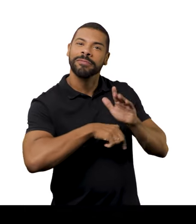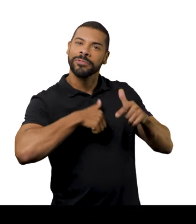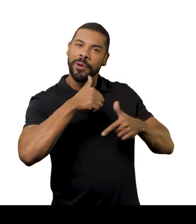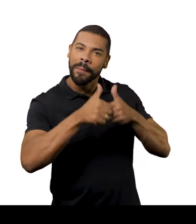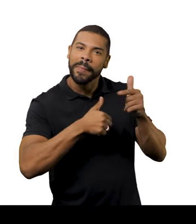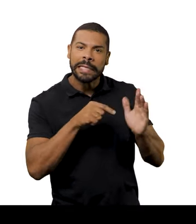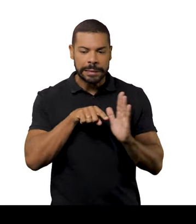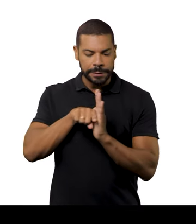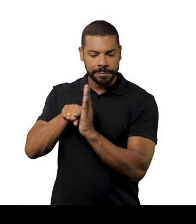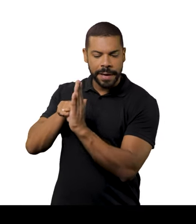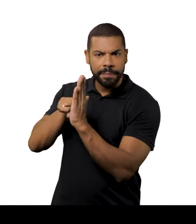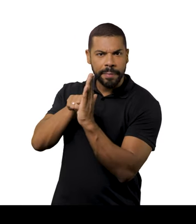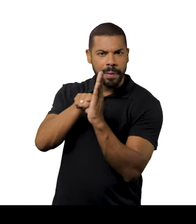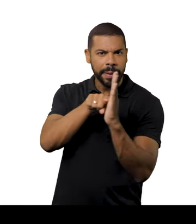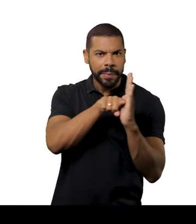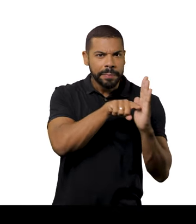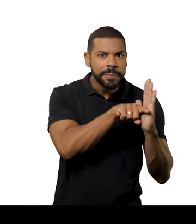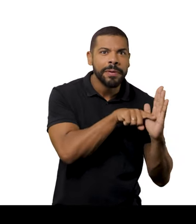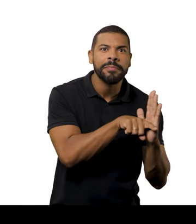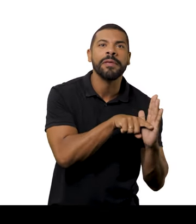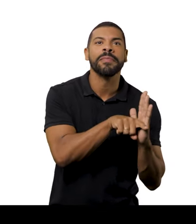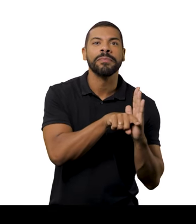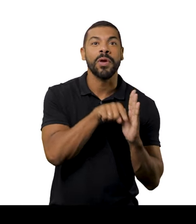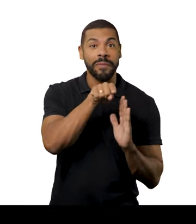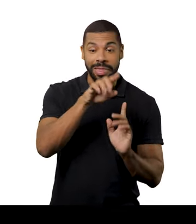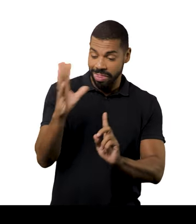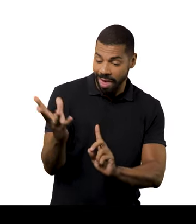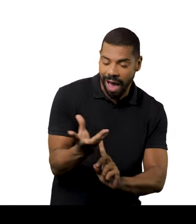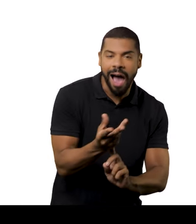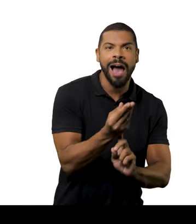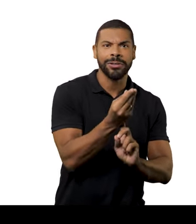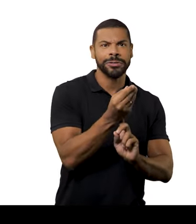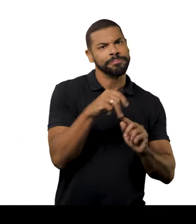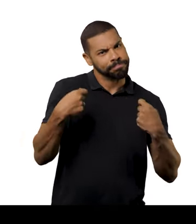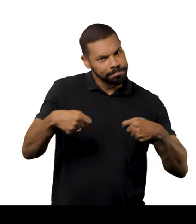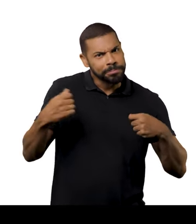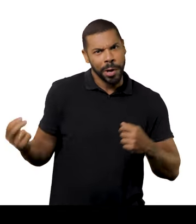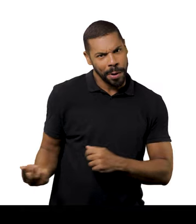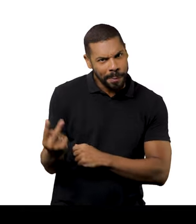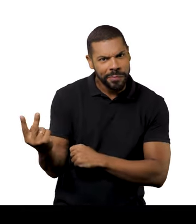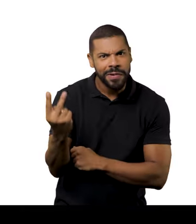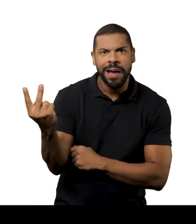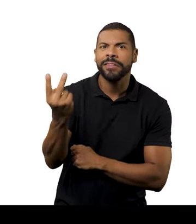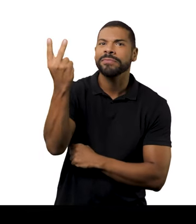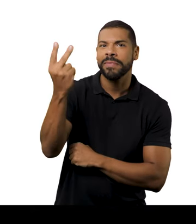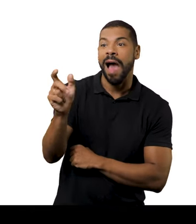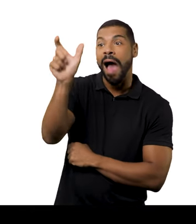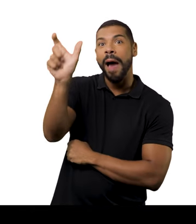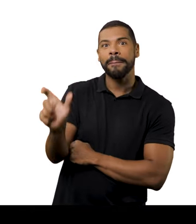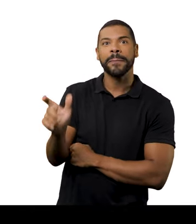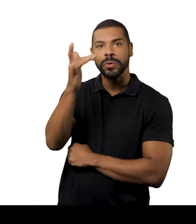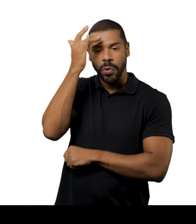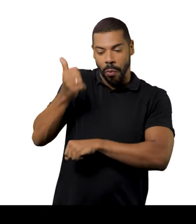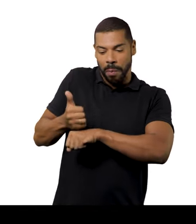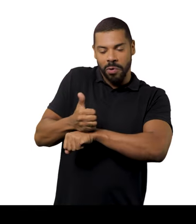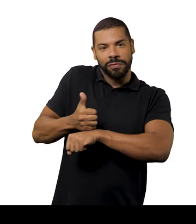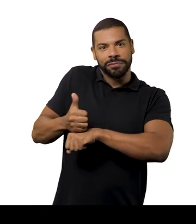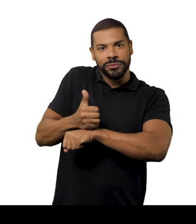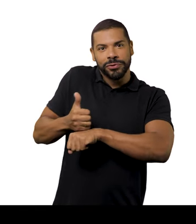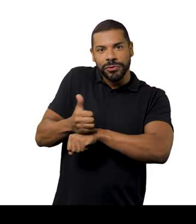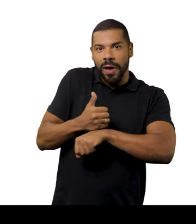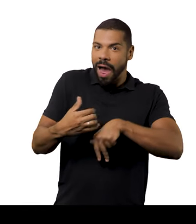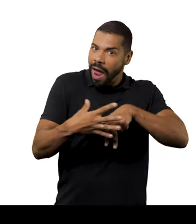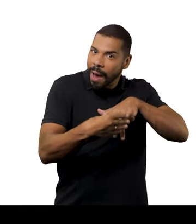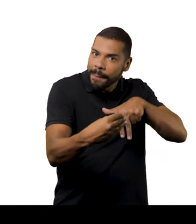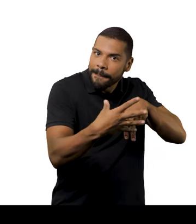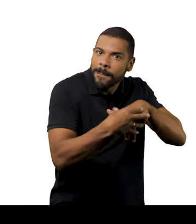ter um conceito, ter um trabalho, ter uma pesquisa, valorizar a arte, valorizar também quem